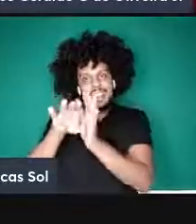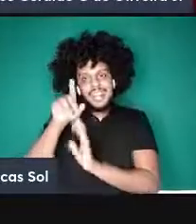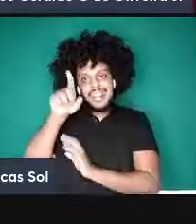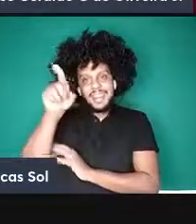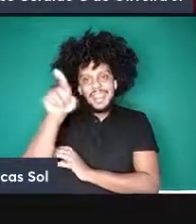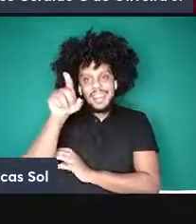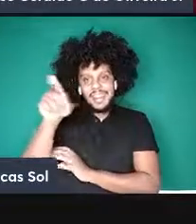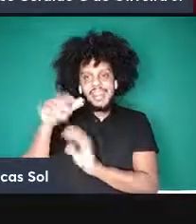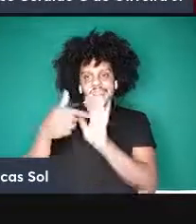é isso aí